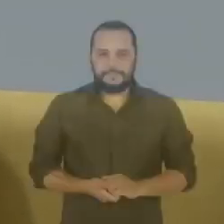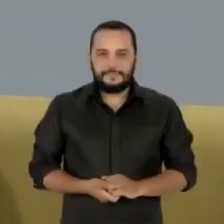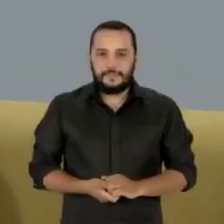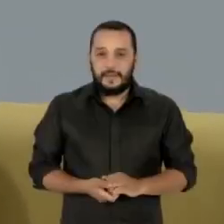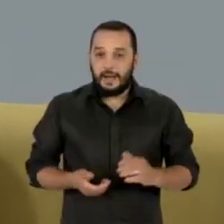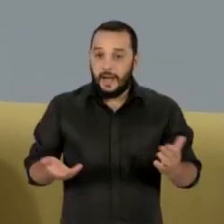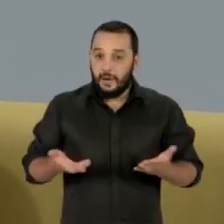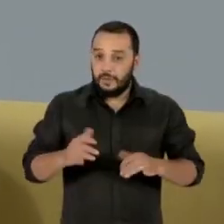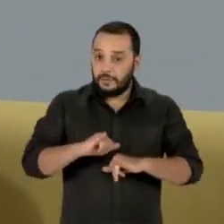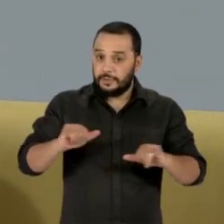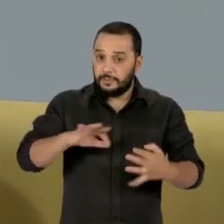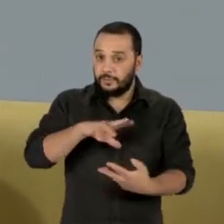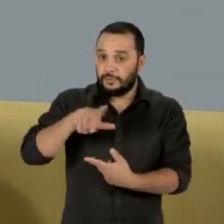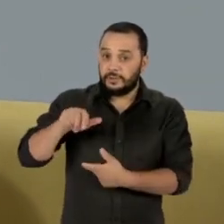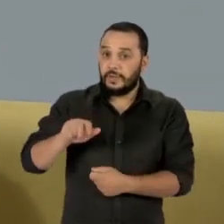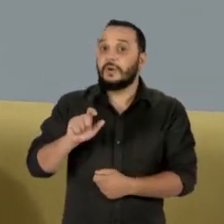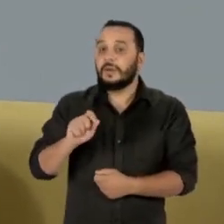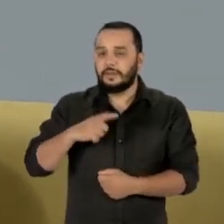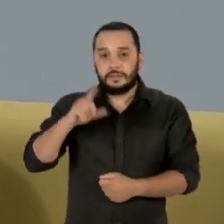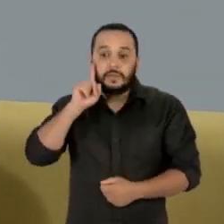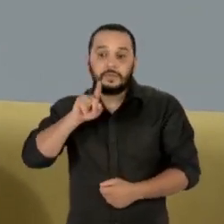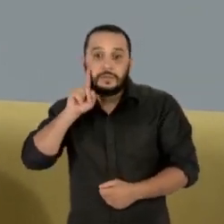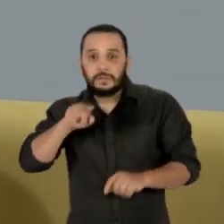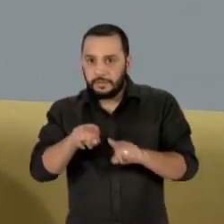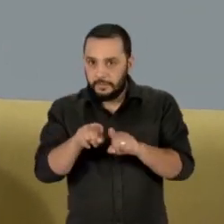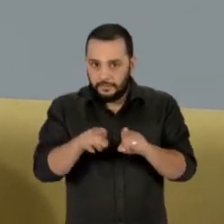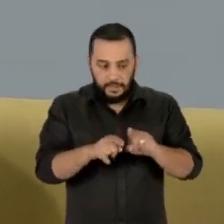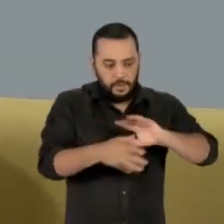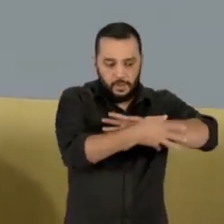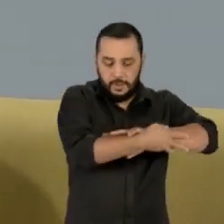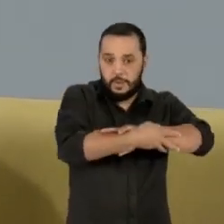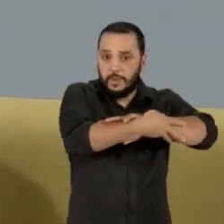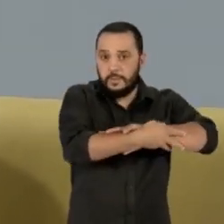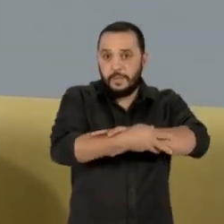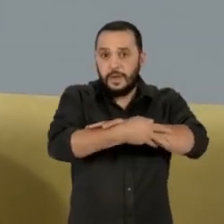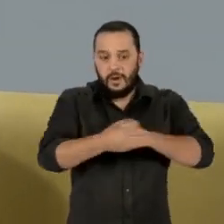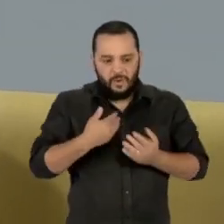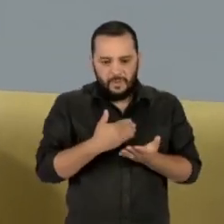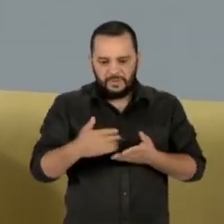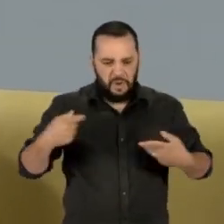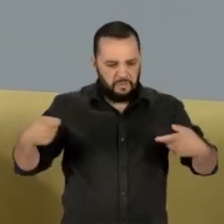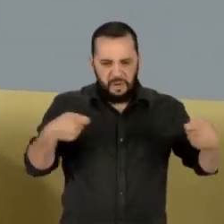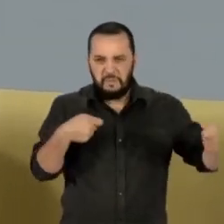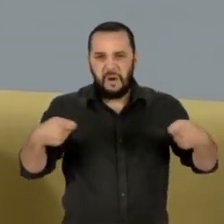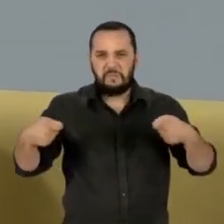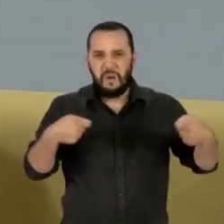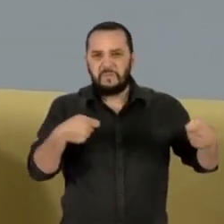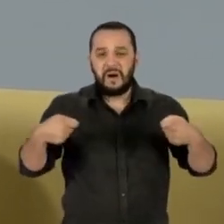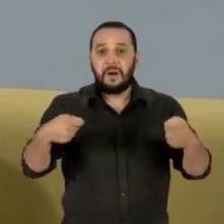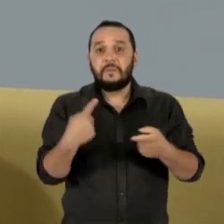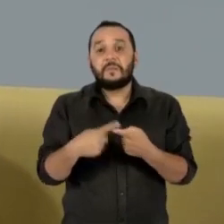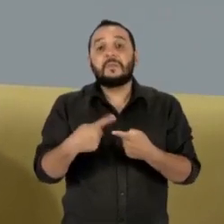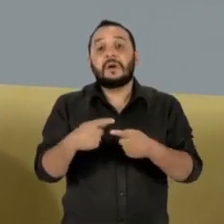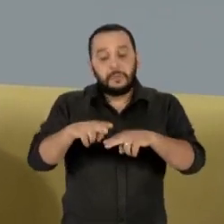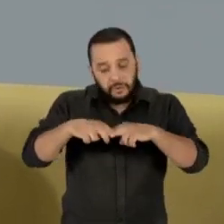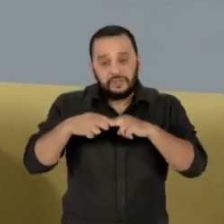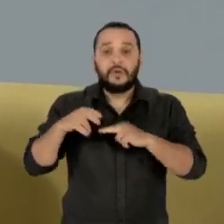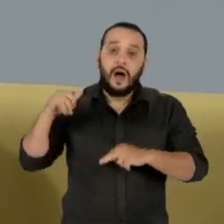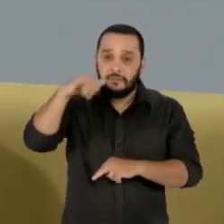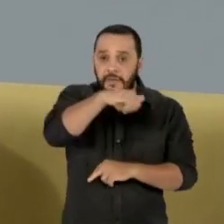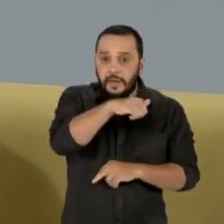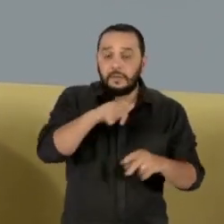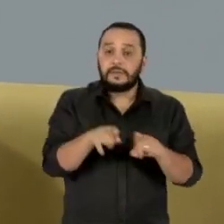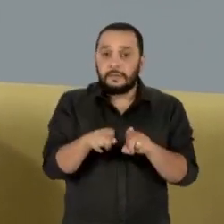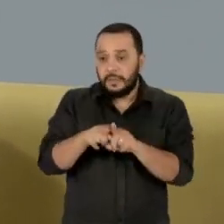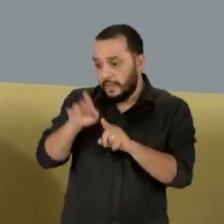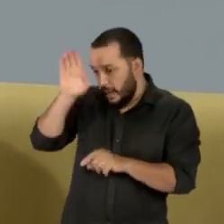Voltamos com as notícias internacionais. Mas os Estados Unidos e a União Europeia começam uma guerra comercial por causa de aviões. O Iraque